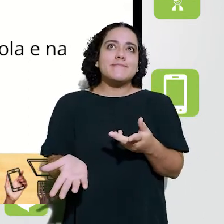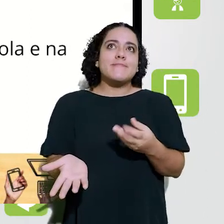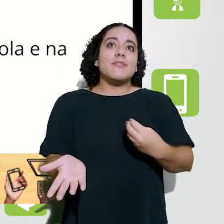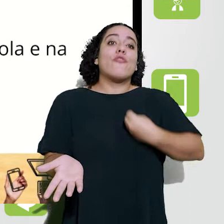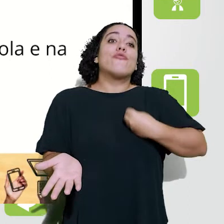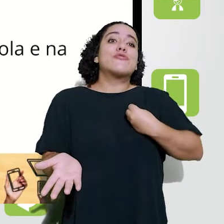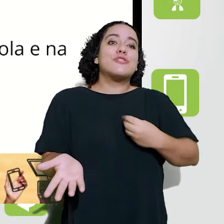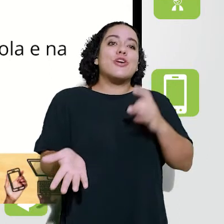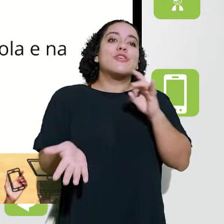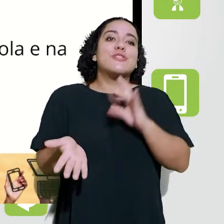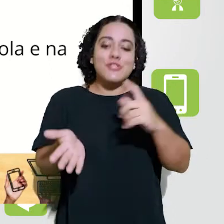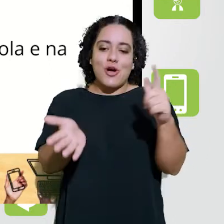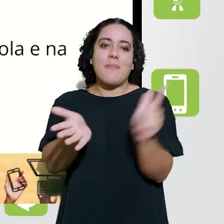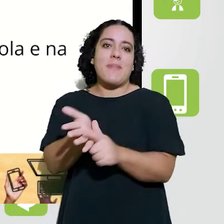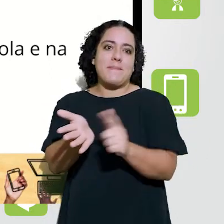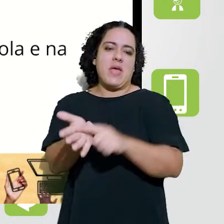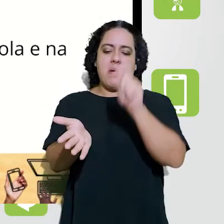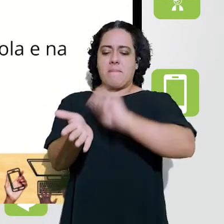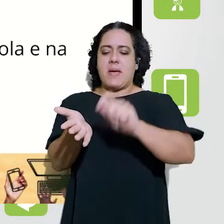ele, ele,